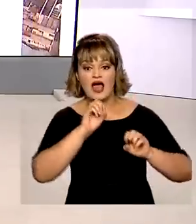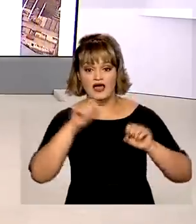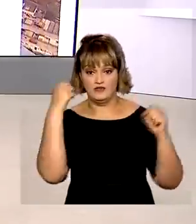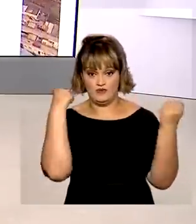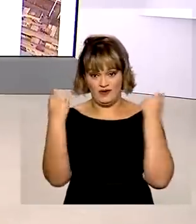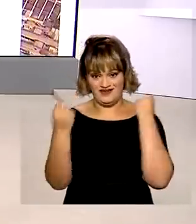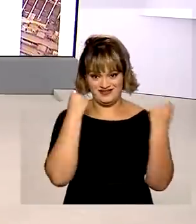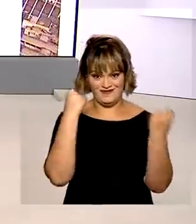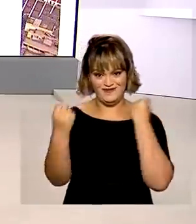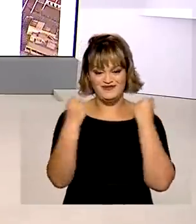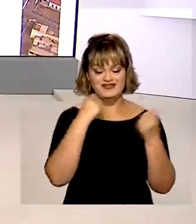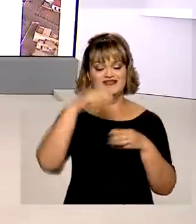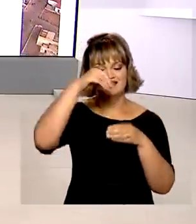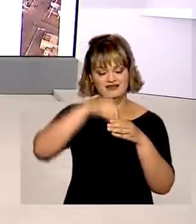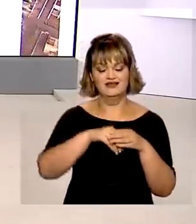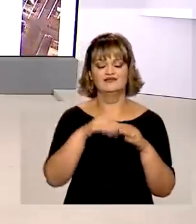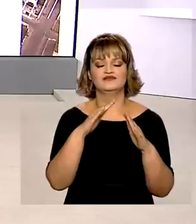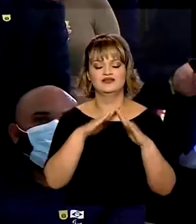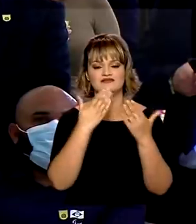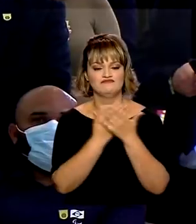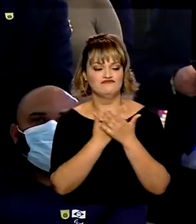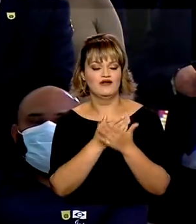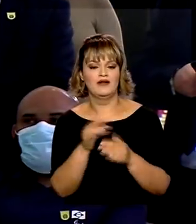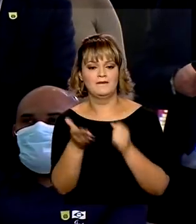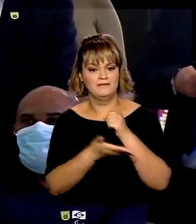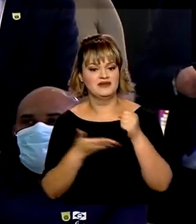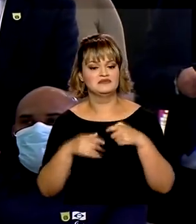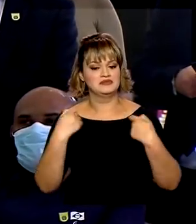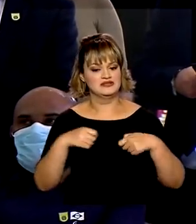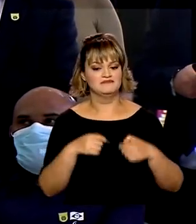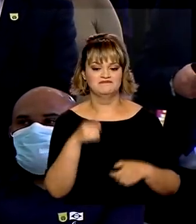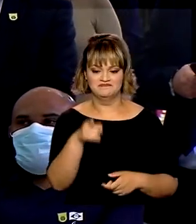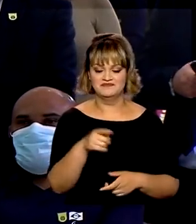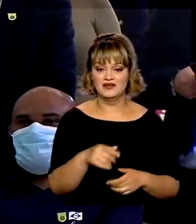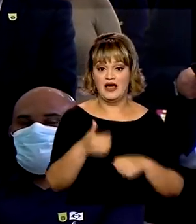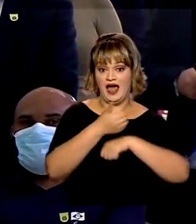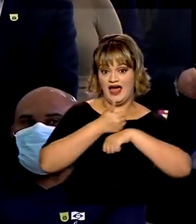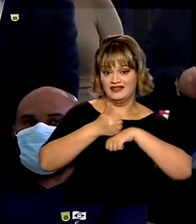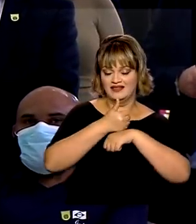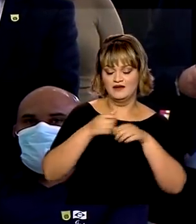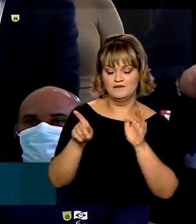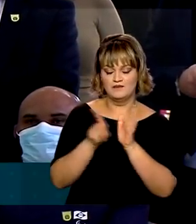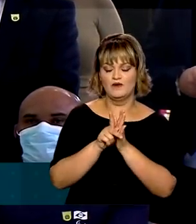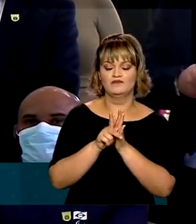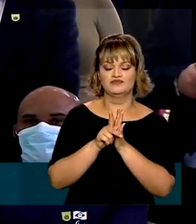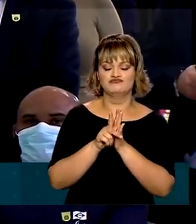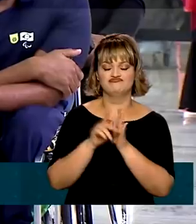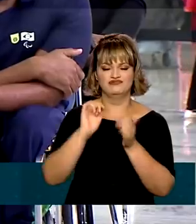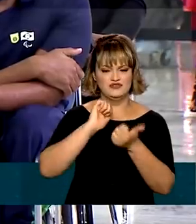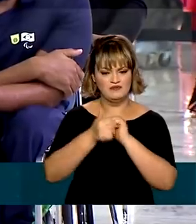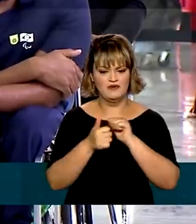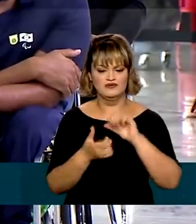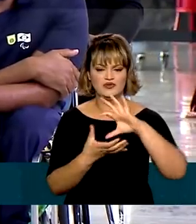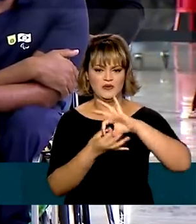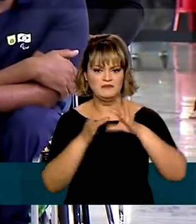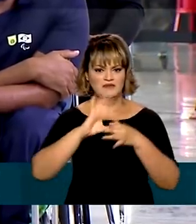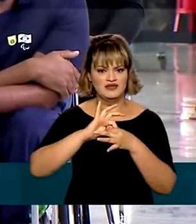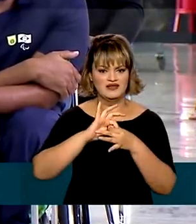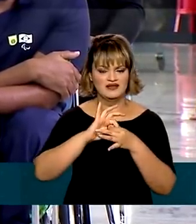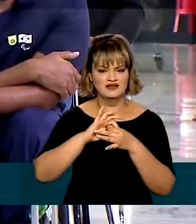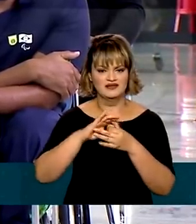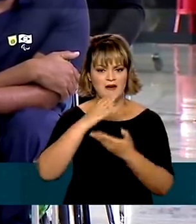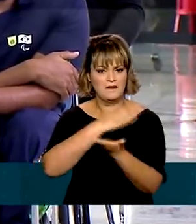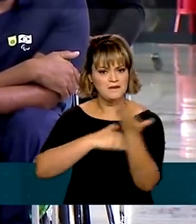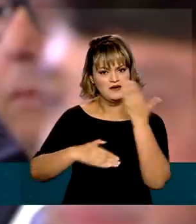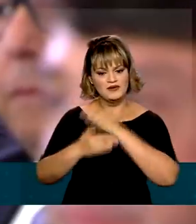física obrigatória no ensino básico. Atletas olímpicos, paralímpicos e ex-atletas vieram à Brasília